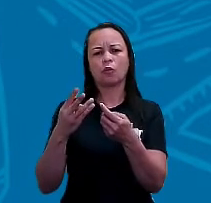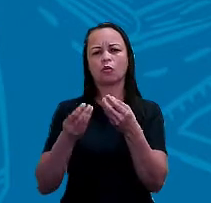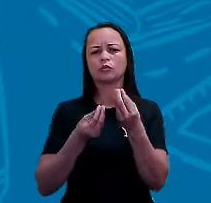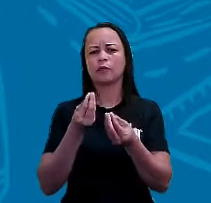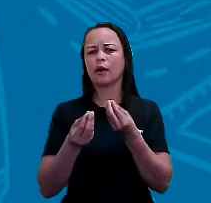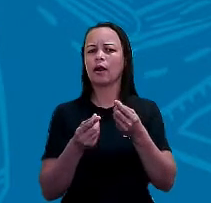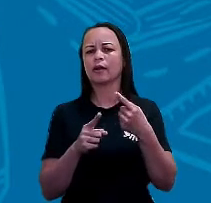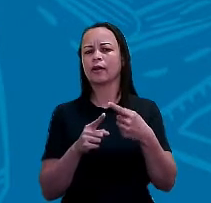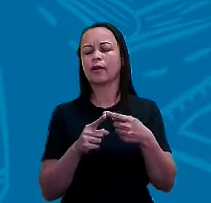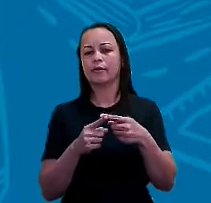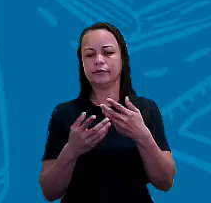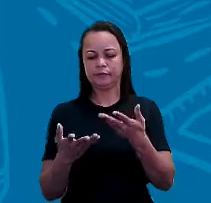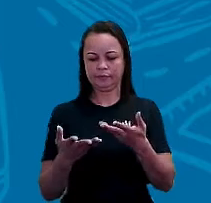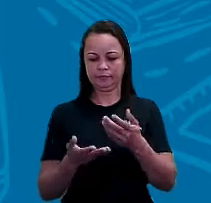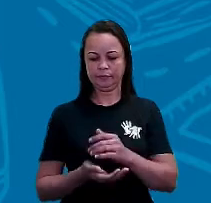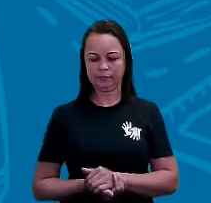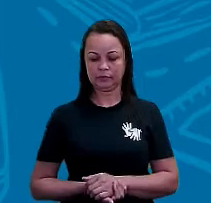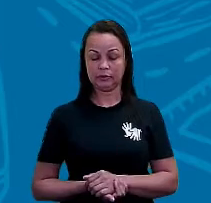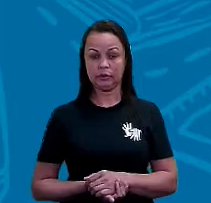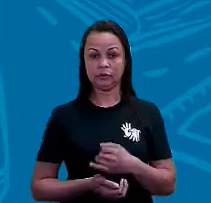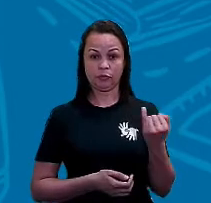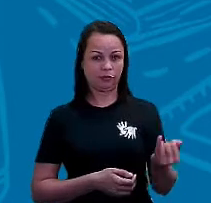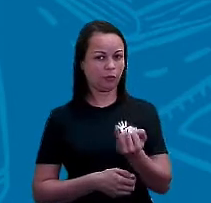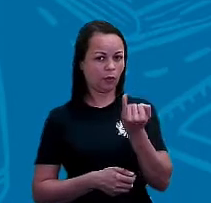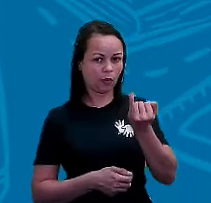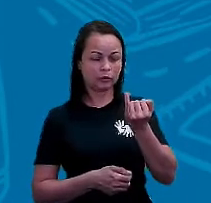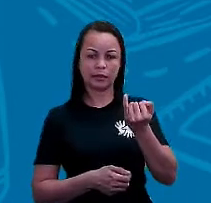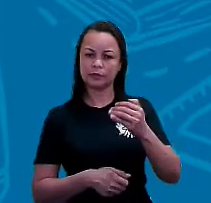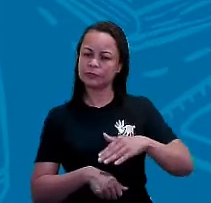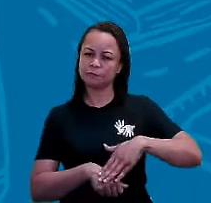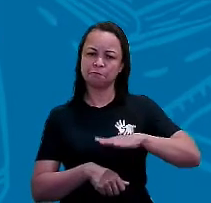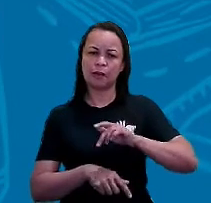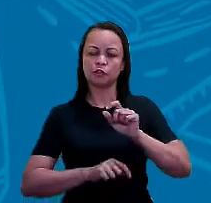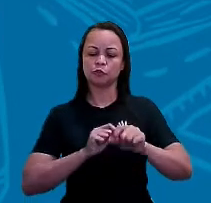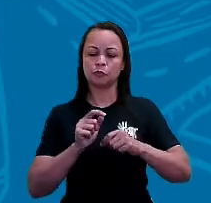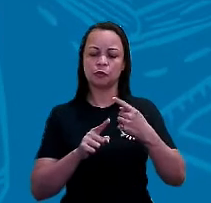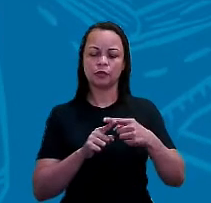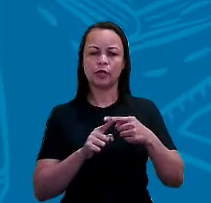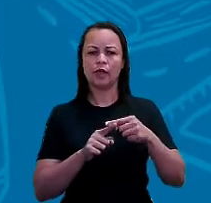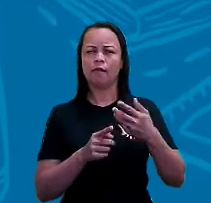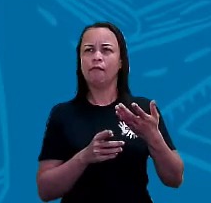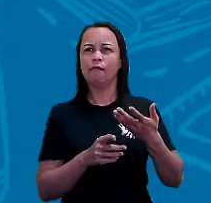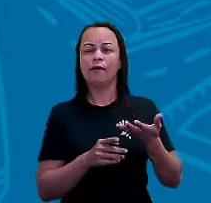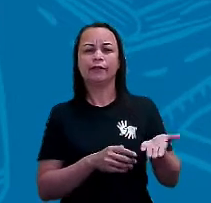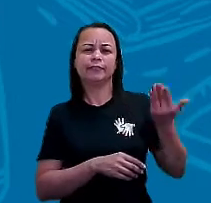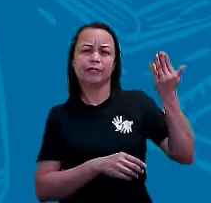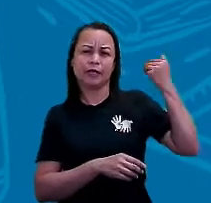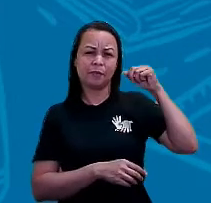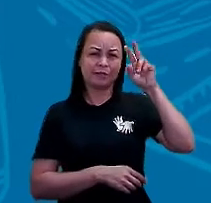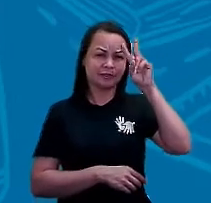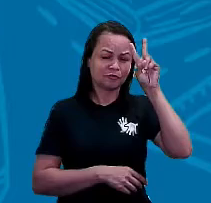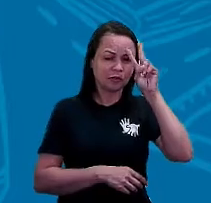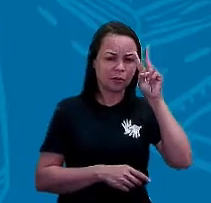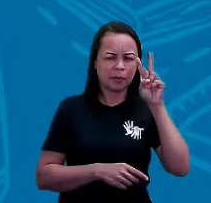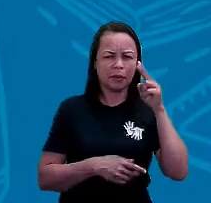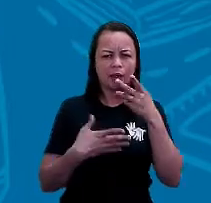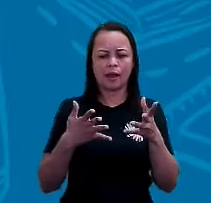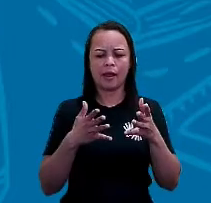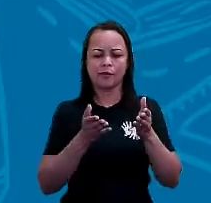cardeais, eles são muito importantes, porque se a gente for lembrar antigamente, né? Aquelas grandes